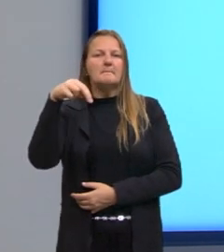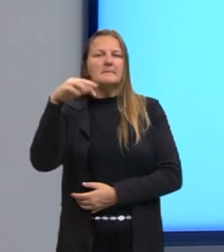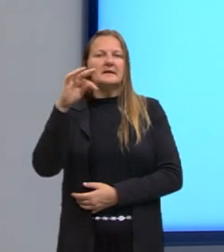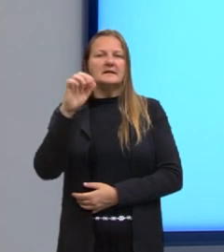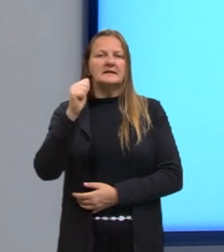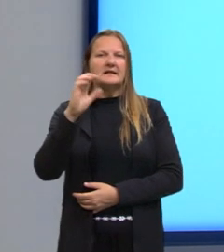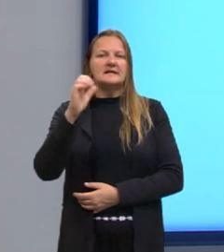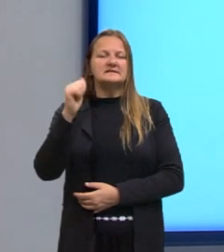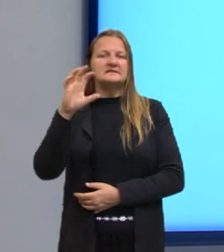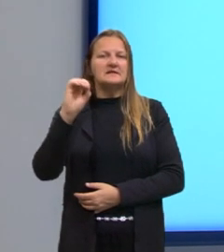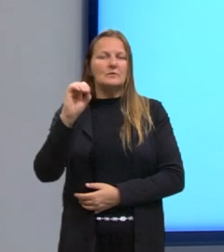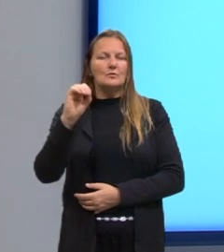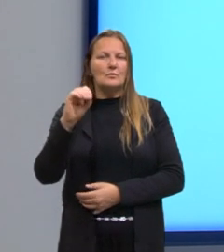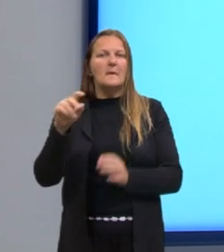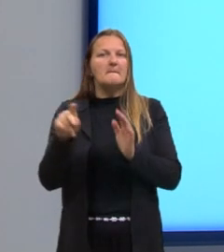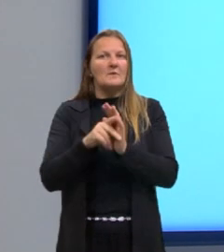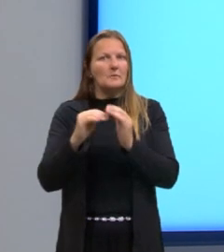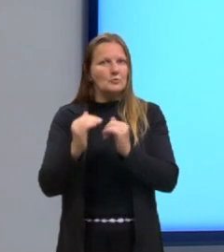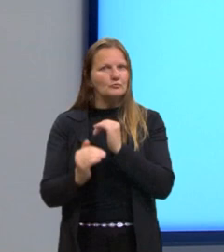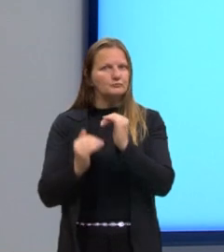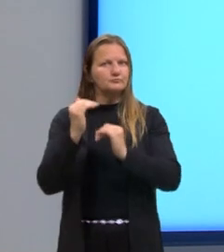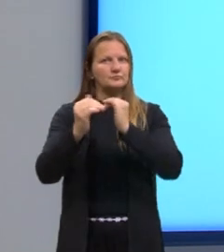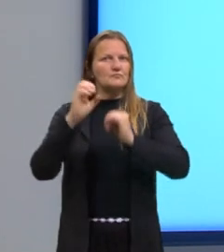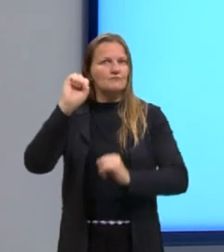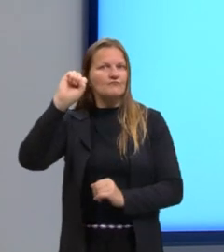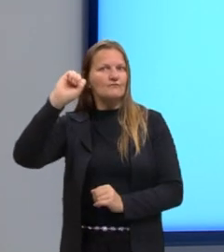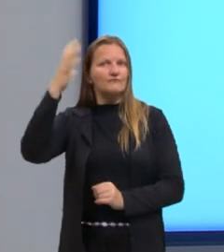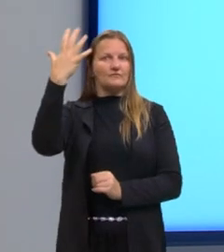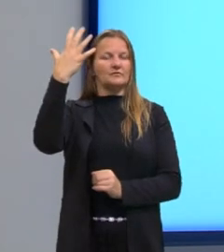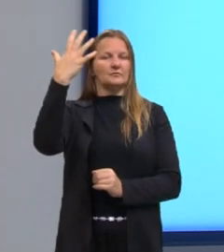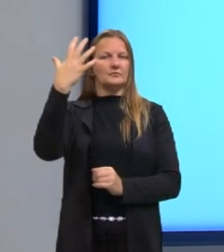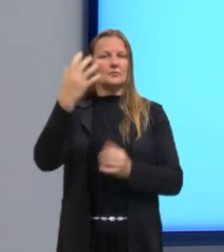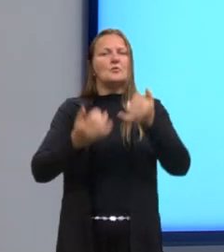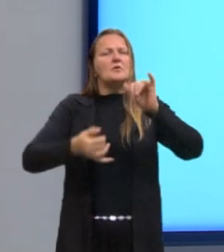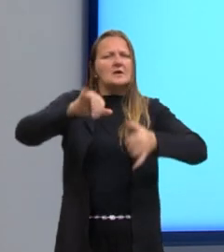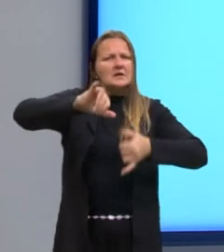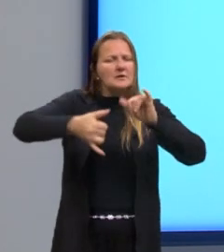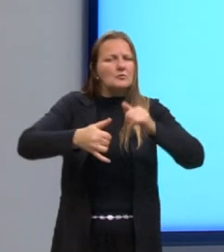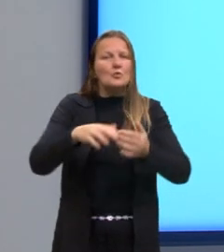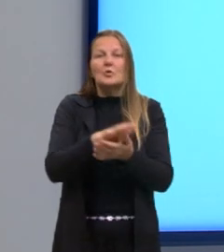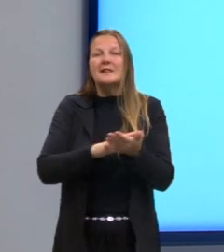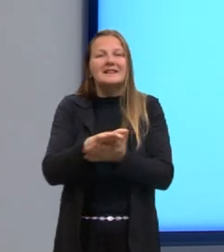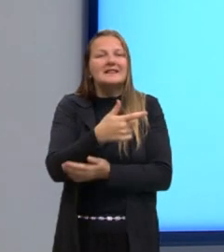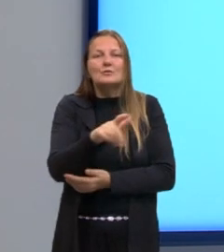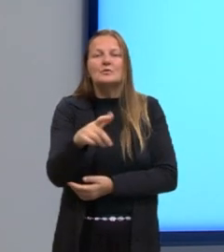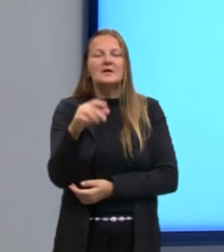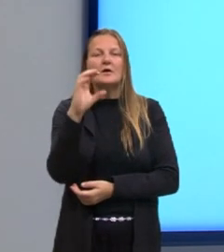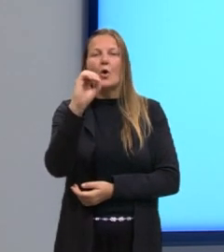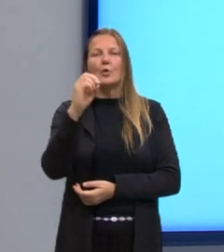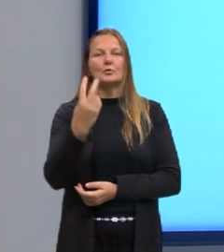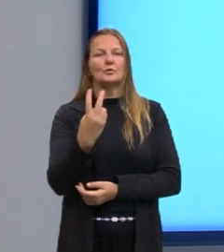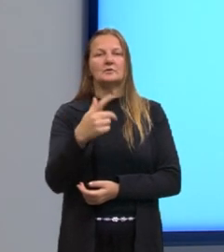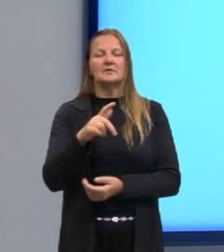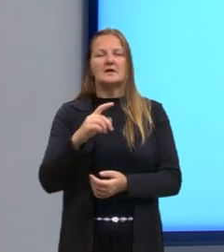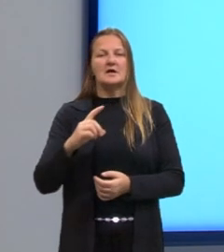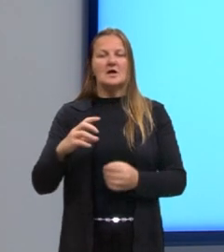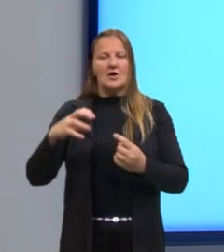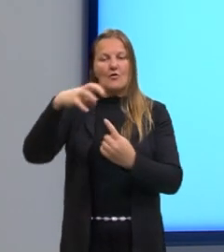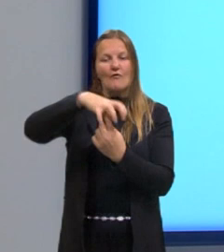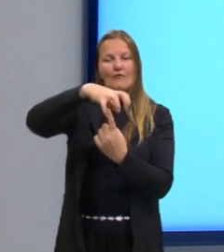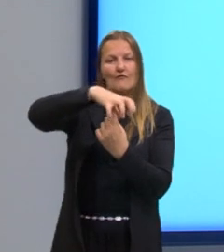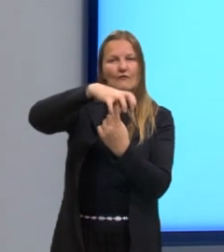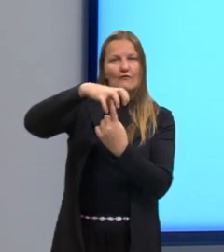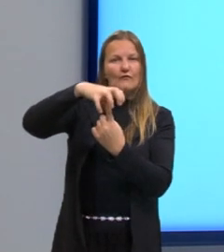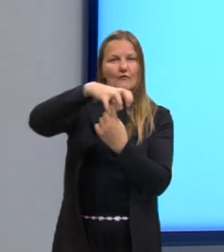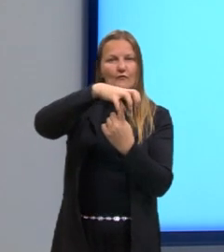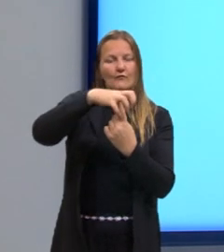é um fenômeno químico sem a presença de gás oxigênio, no qual fungos e bactérias realizam a transformação